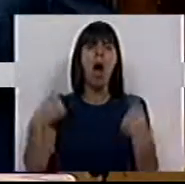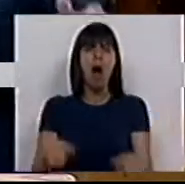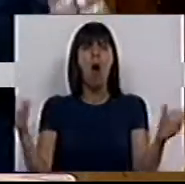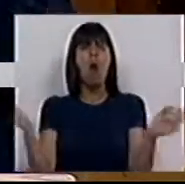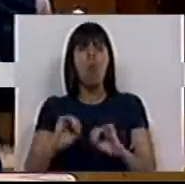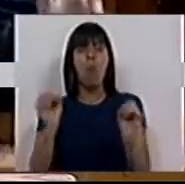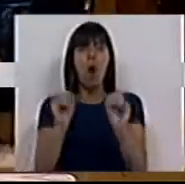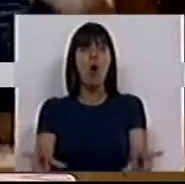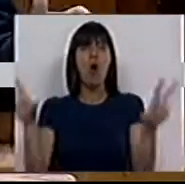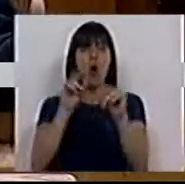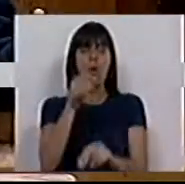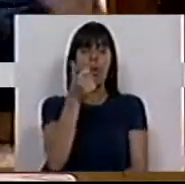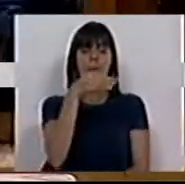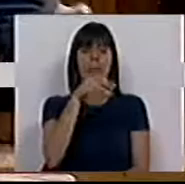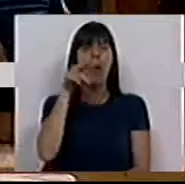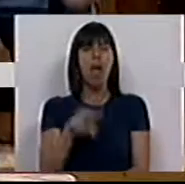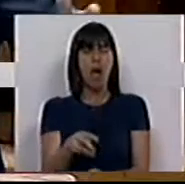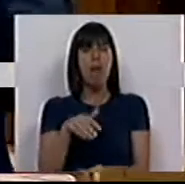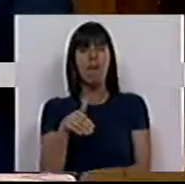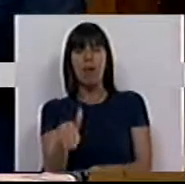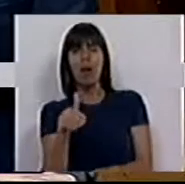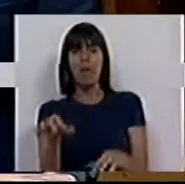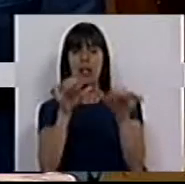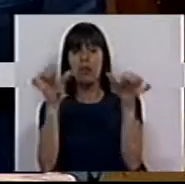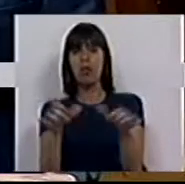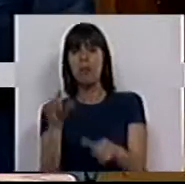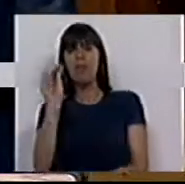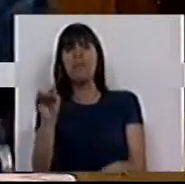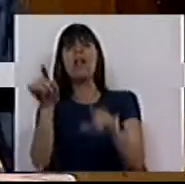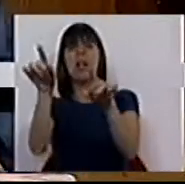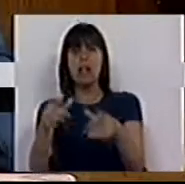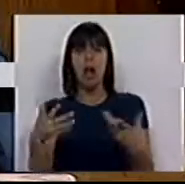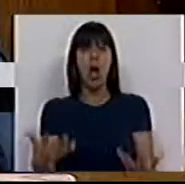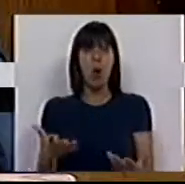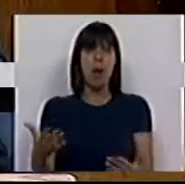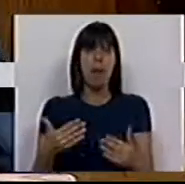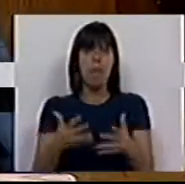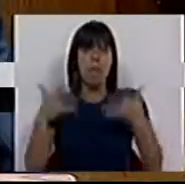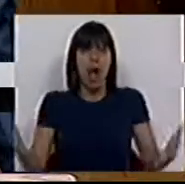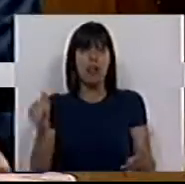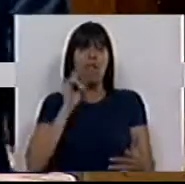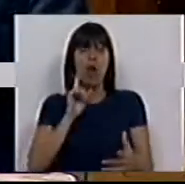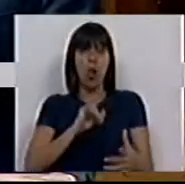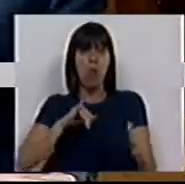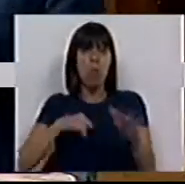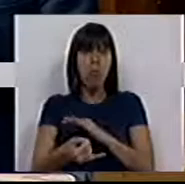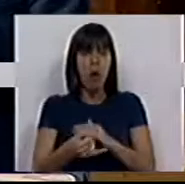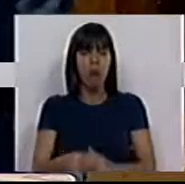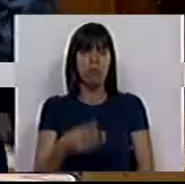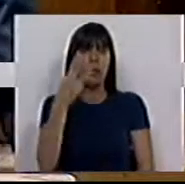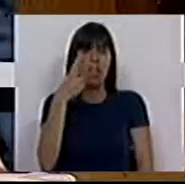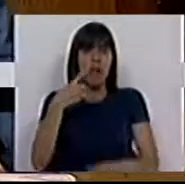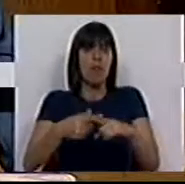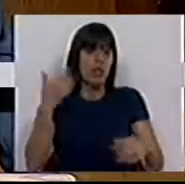não há um novo BPN a configurar-se no nosso sistema financeiro, agora maior, agora com um buraco possivelmente